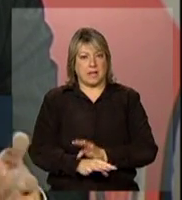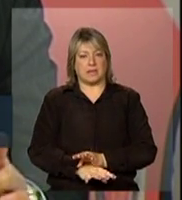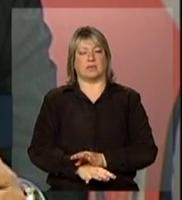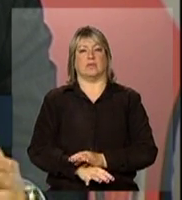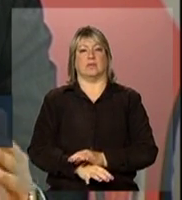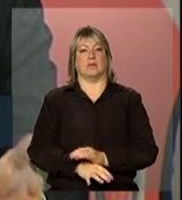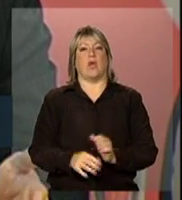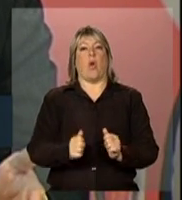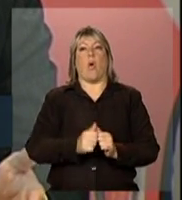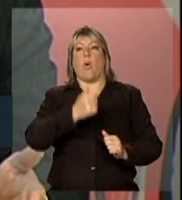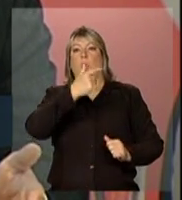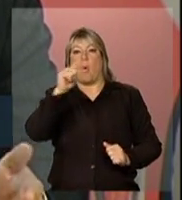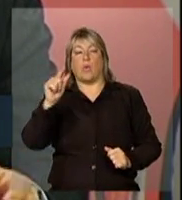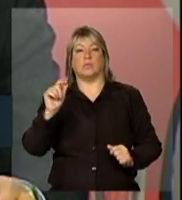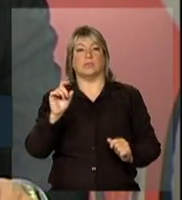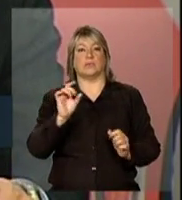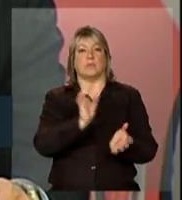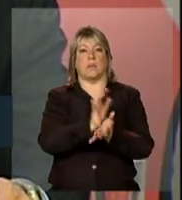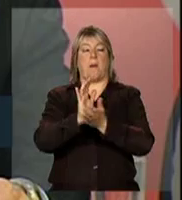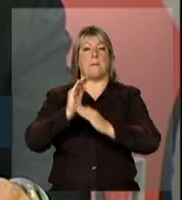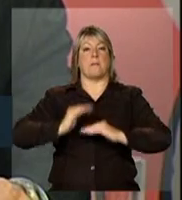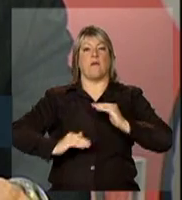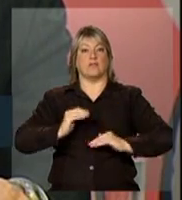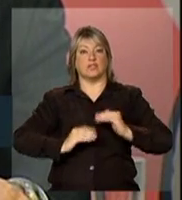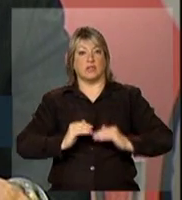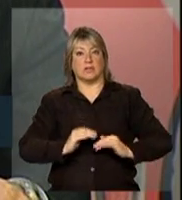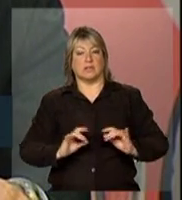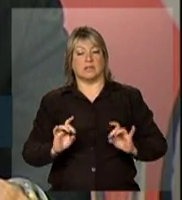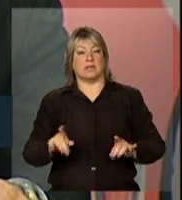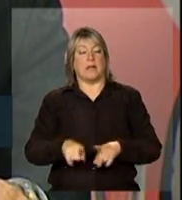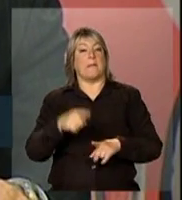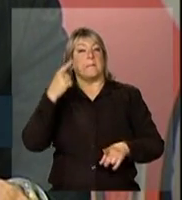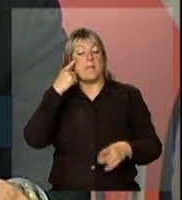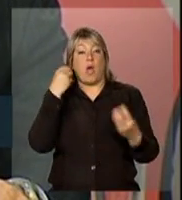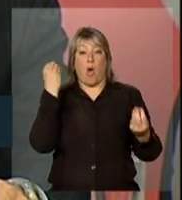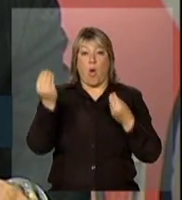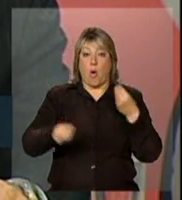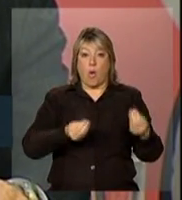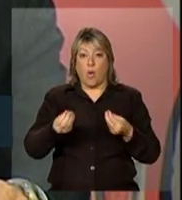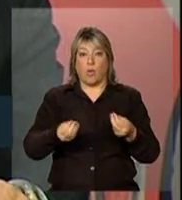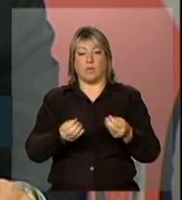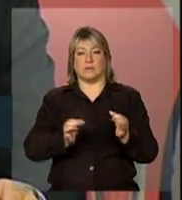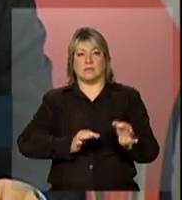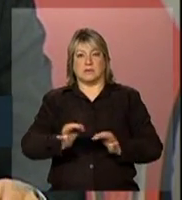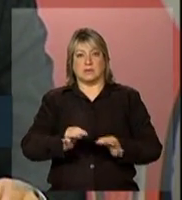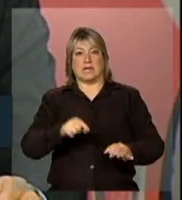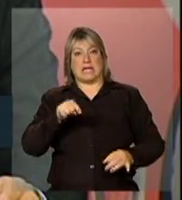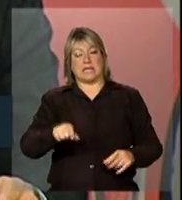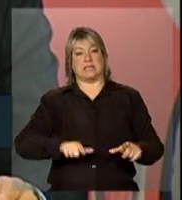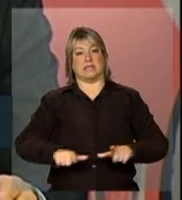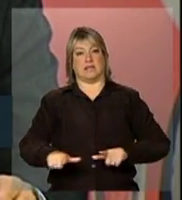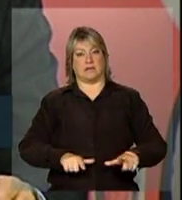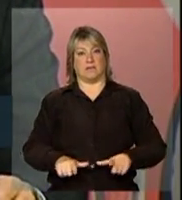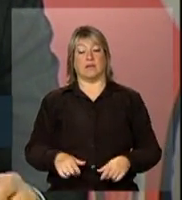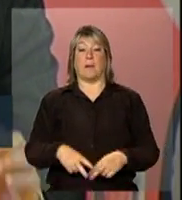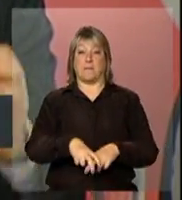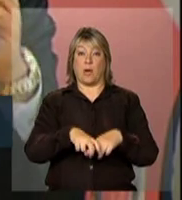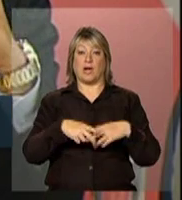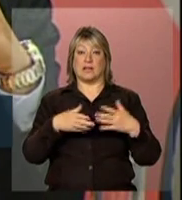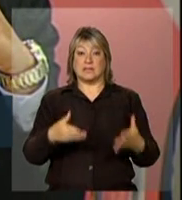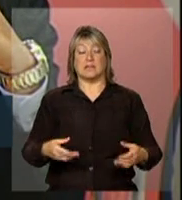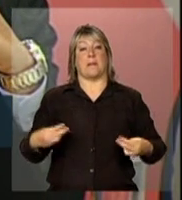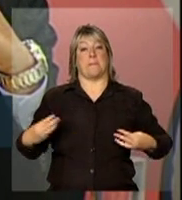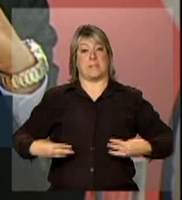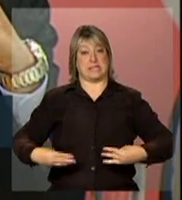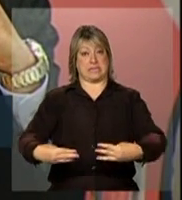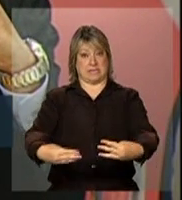profissionais, com outras especialidades, pensar a reorganização, inclusive, da estrutura desse serviço. Por conta disso, o Ministério